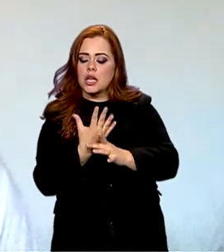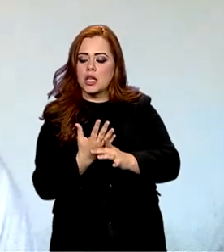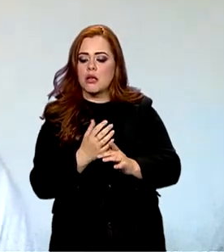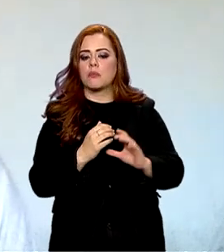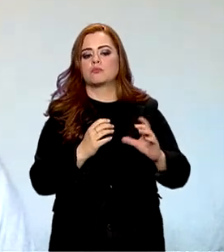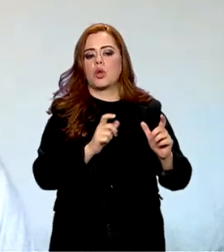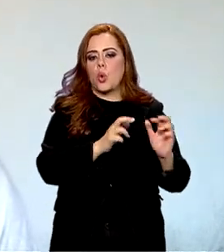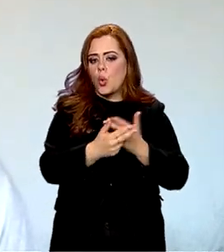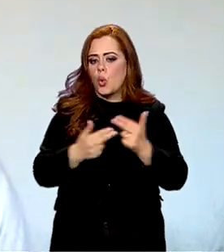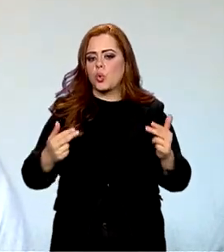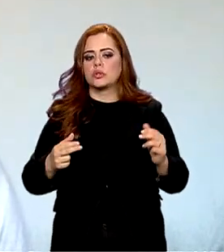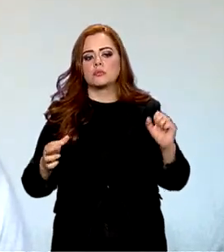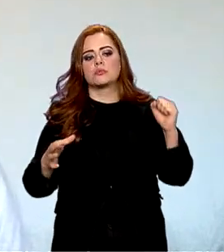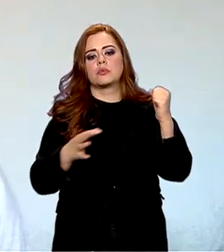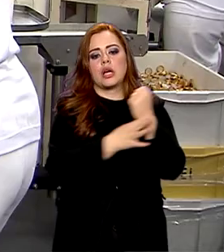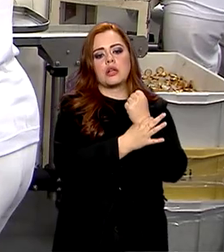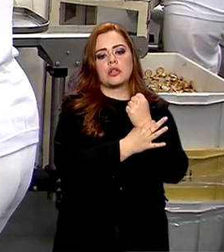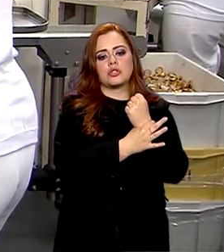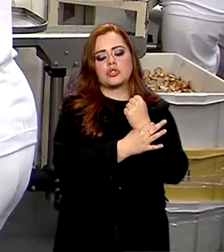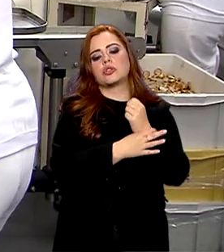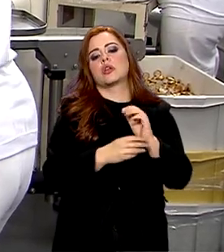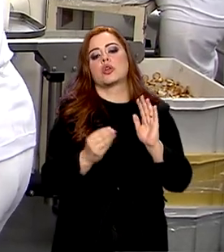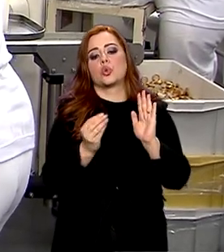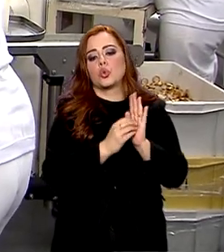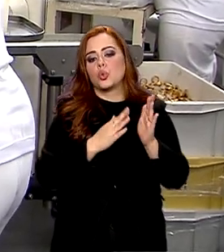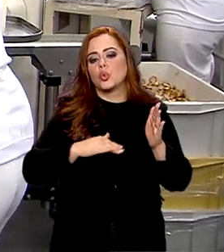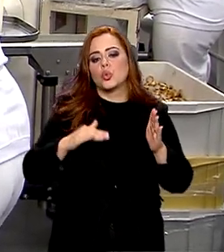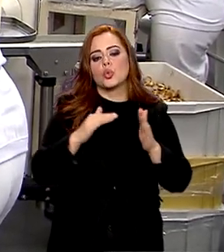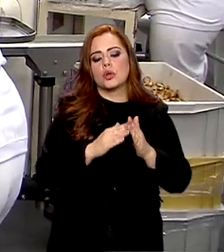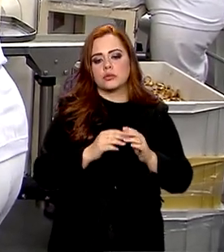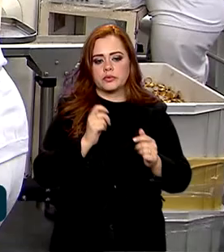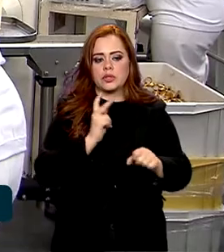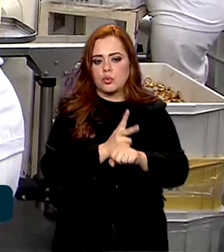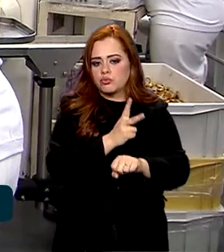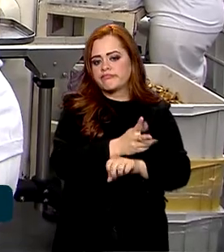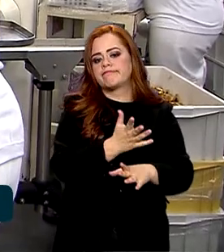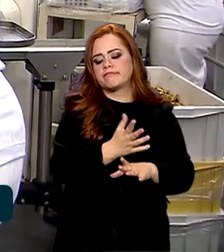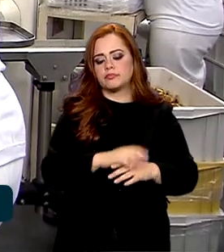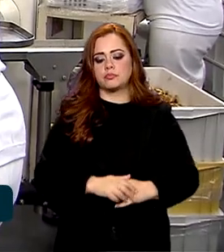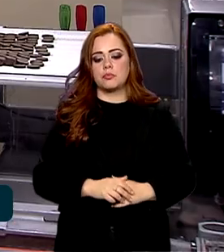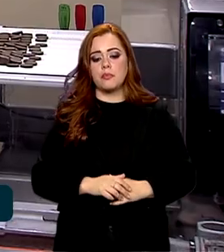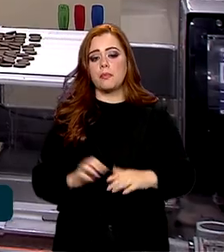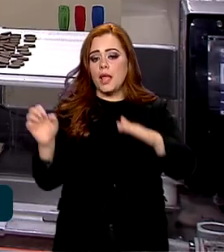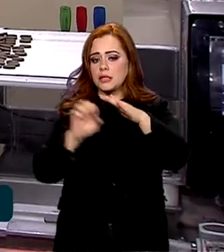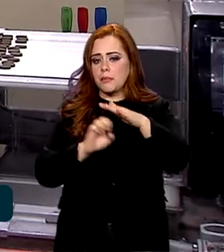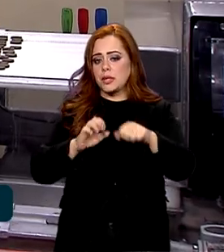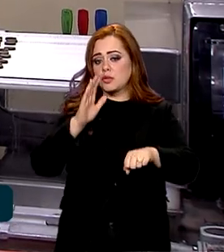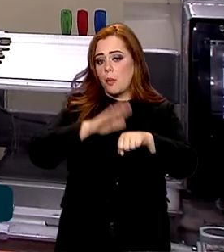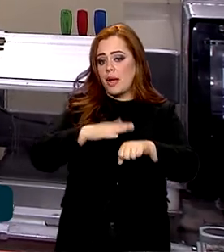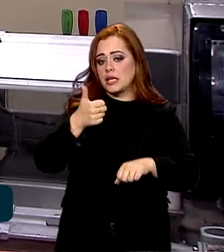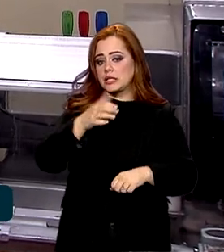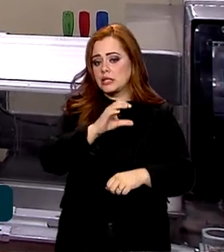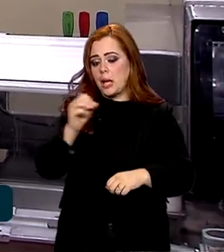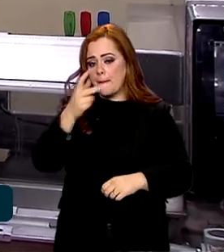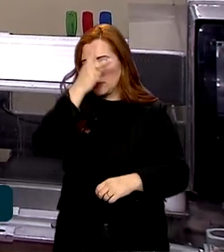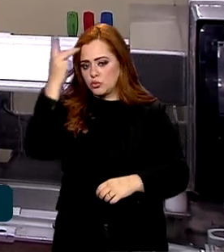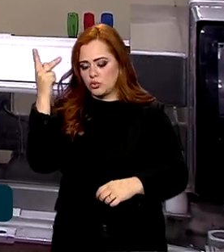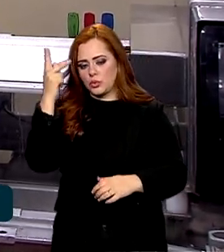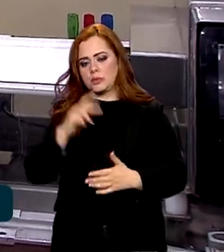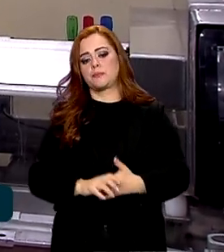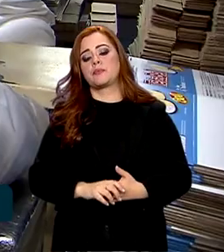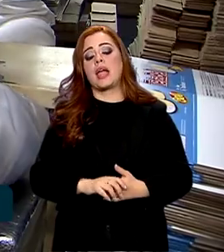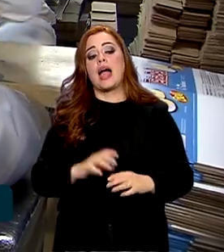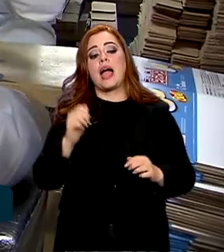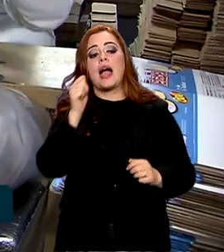direitos, eles de fato sejam efetivados. A nova legislação direcionada a empresas com mais de 100 empregados ainda